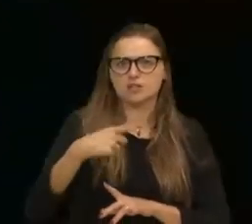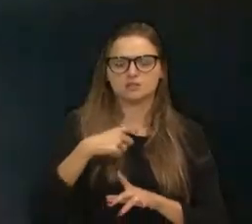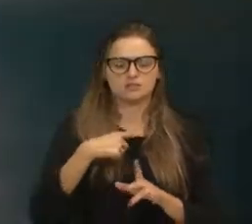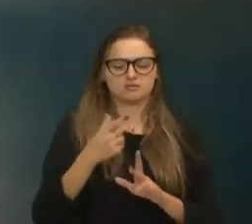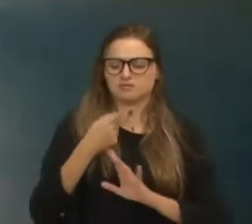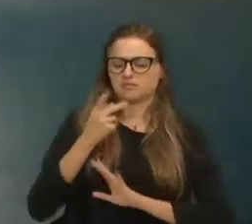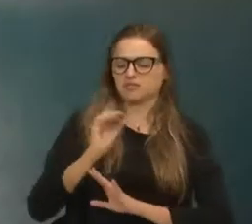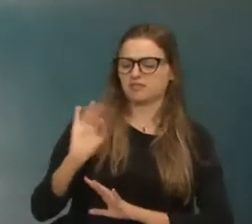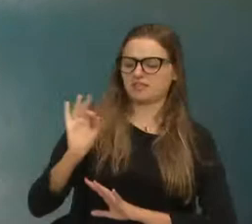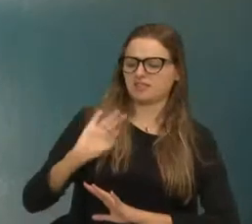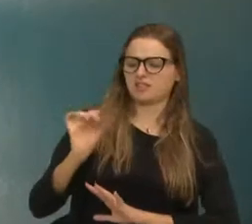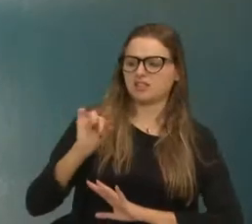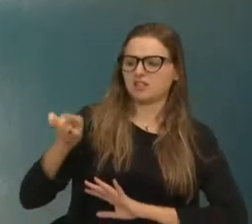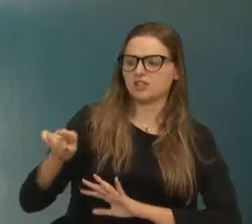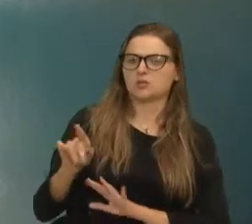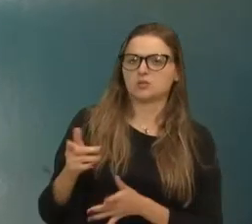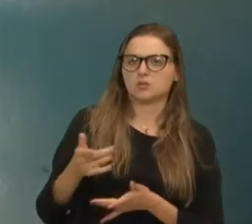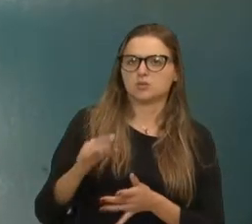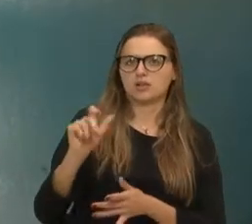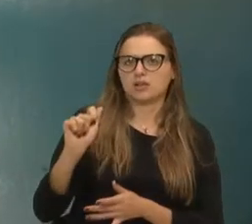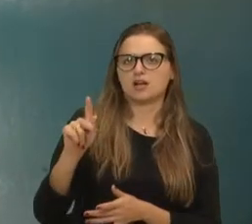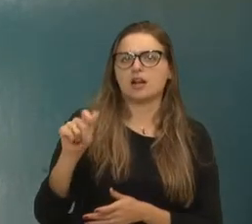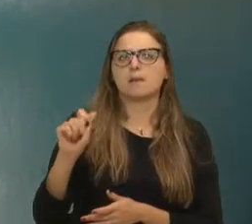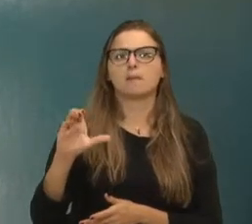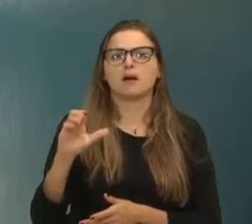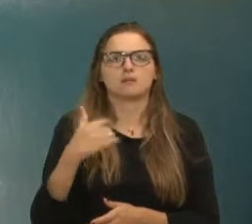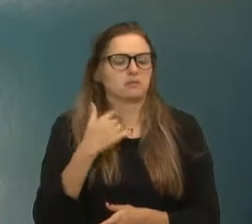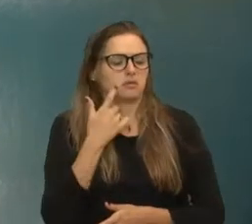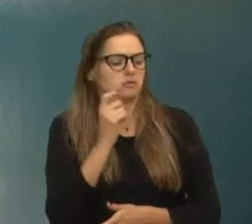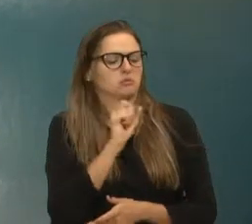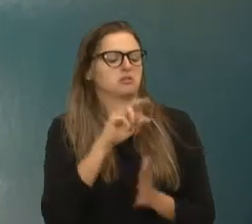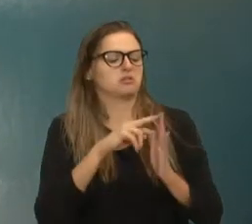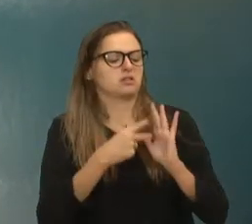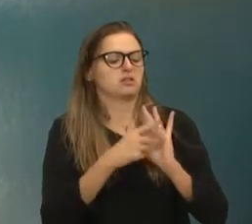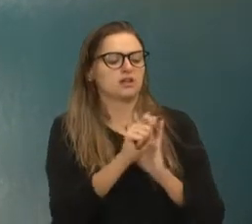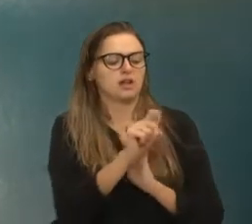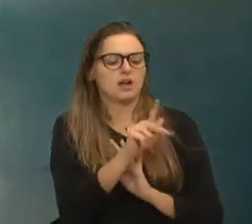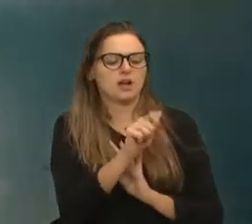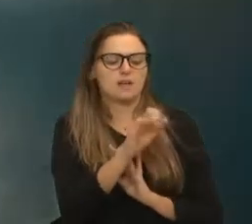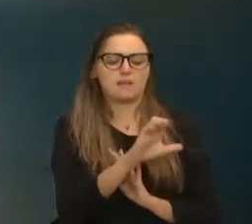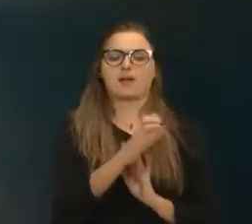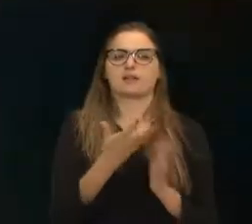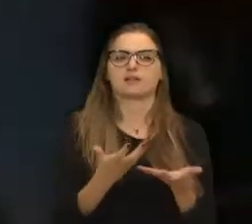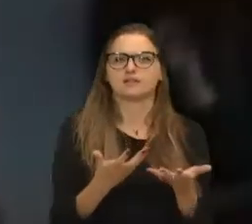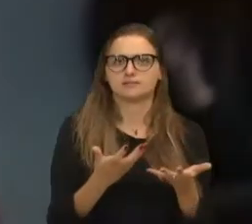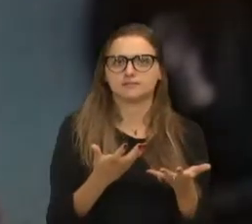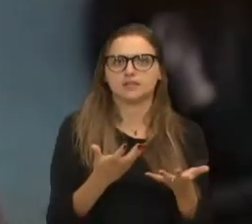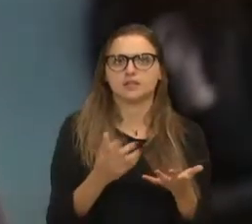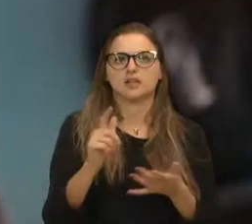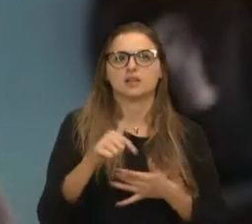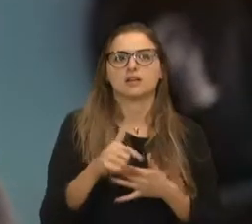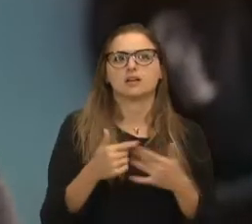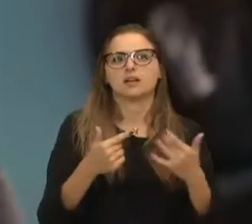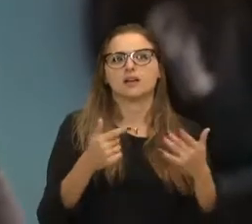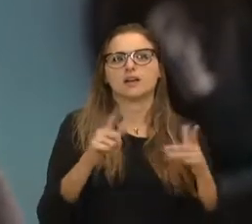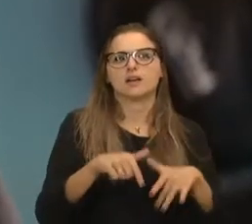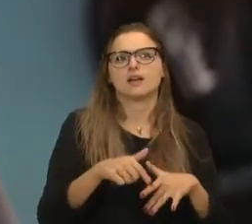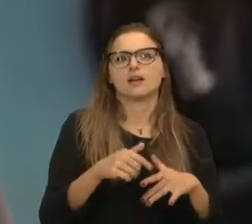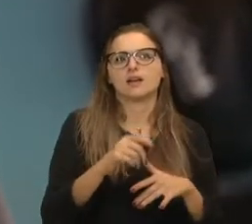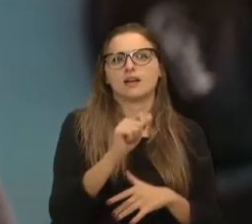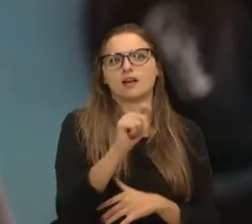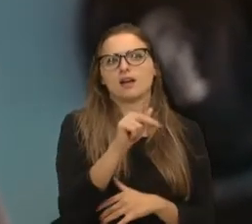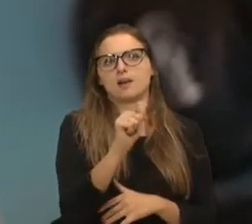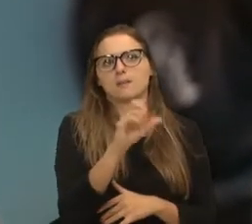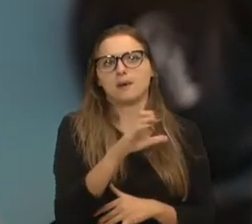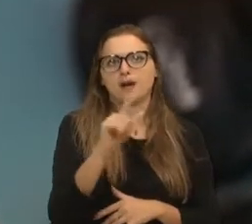nada, você vai para a PAC. O que é a PAC? A PAC é, eles falam que é mamão, mamãe a PAC,